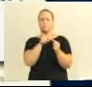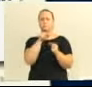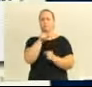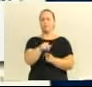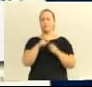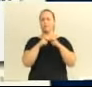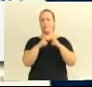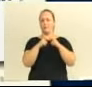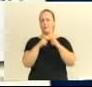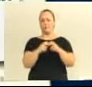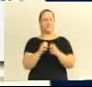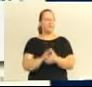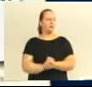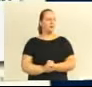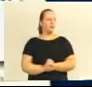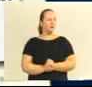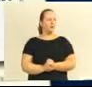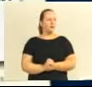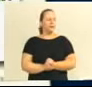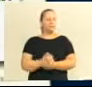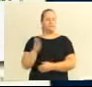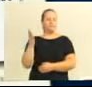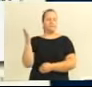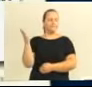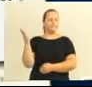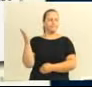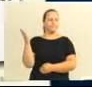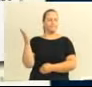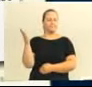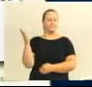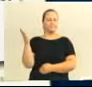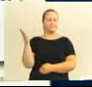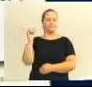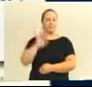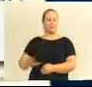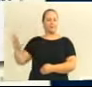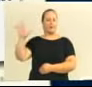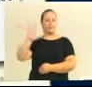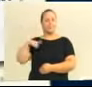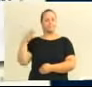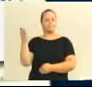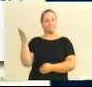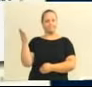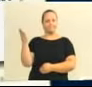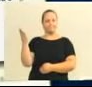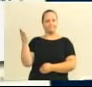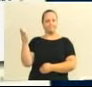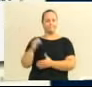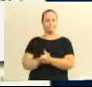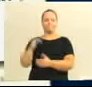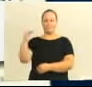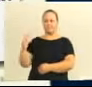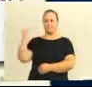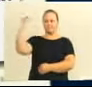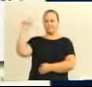imagem, essa imagem. Senhores, prestem bastante atenção nessas imagens. Em cima, em cima,